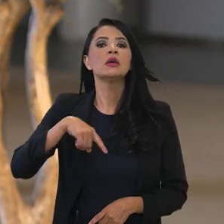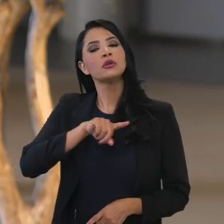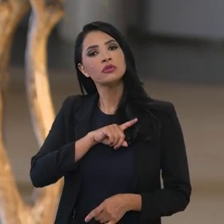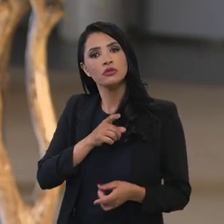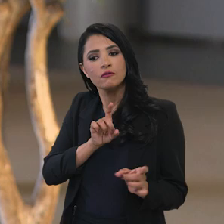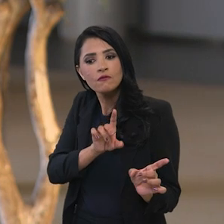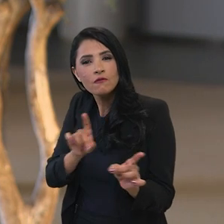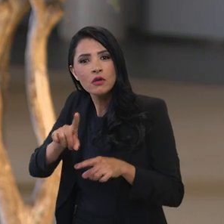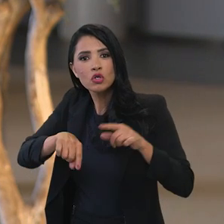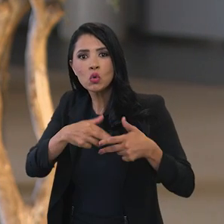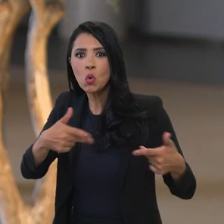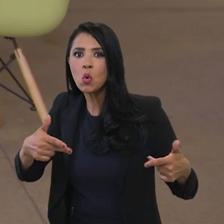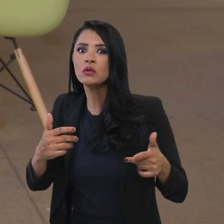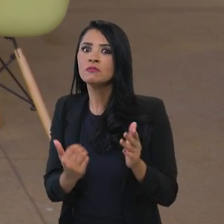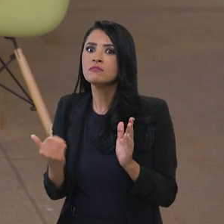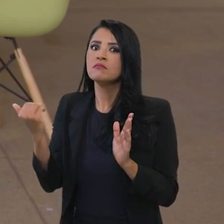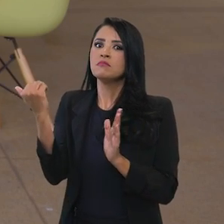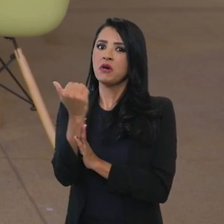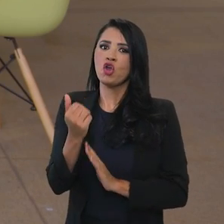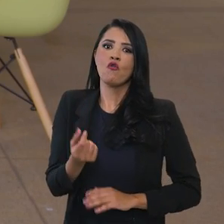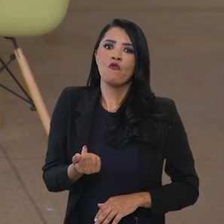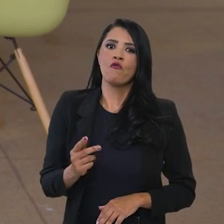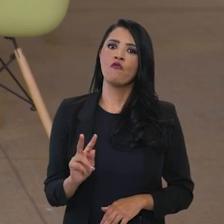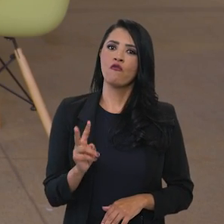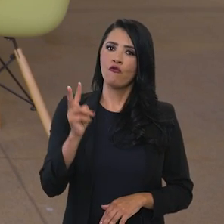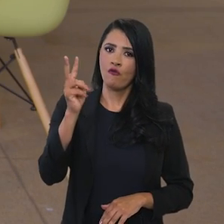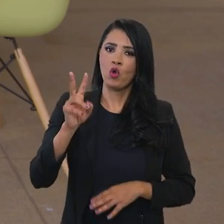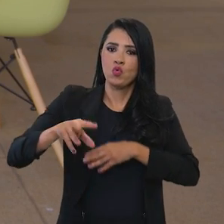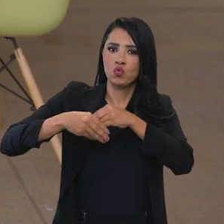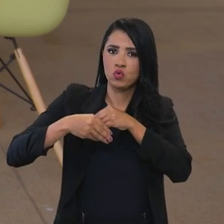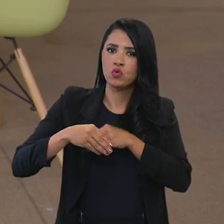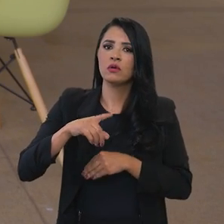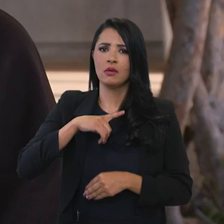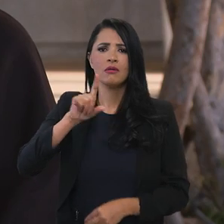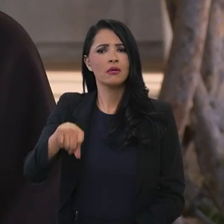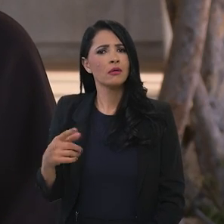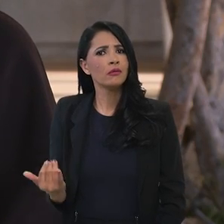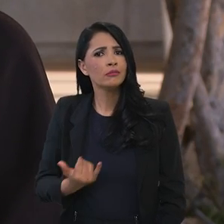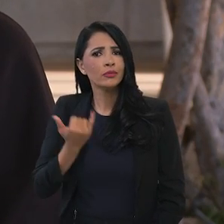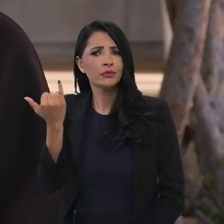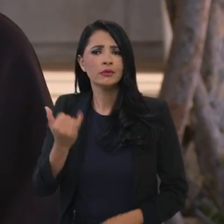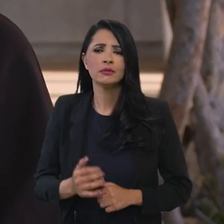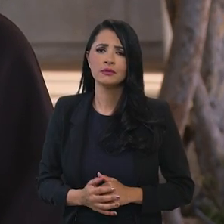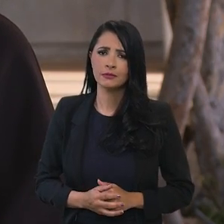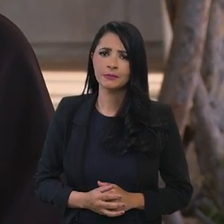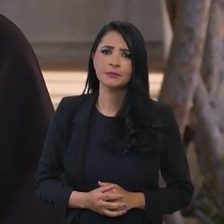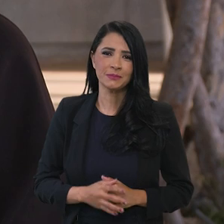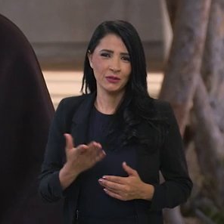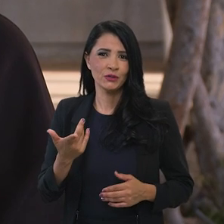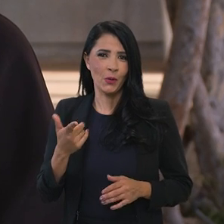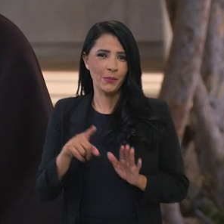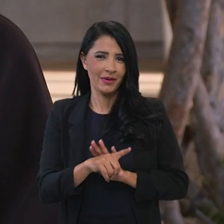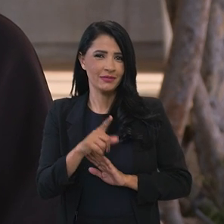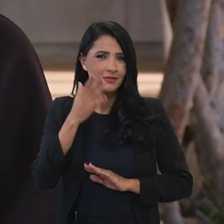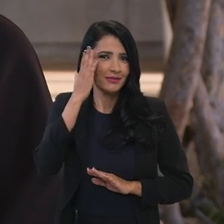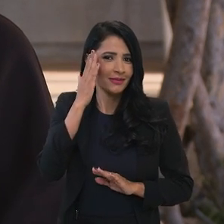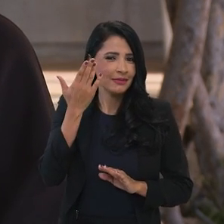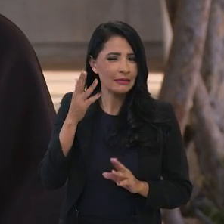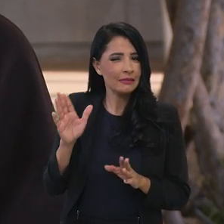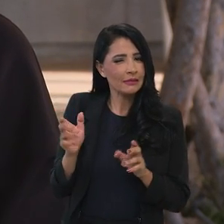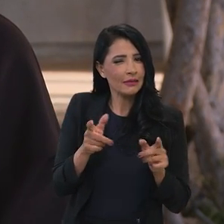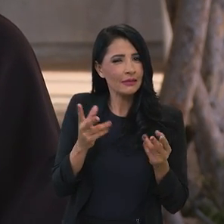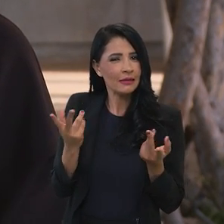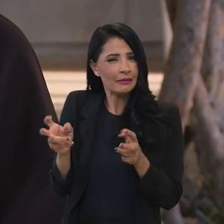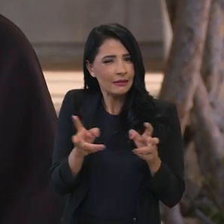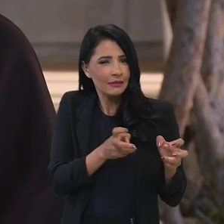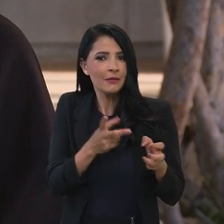Temos o principal parceiro a China, Estados Unidos... e a Argentina, exatamente. Esse é um lado muito interessante, Carol, que um estudo recente que nós